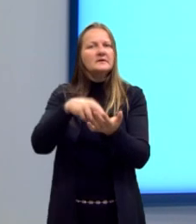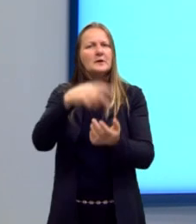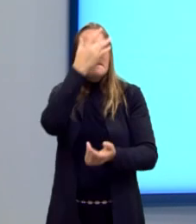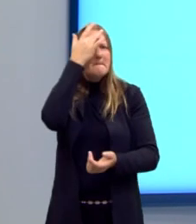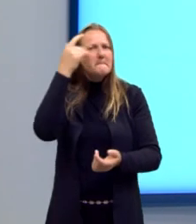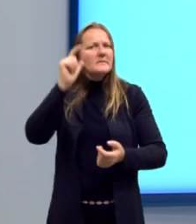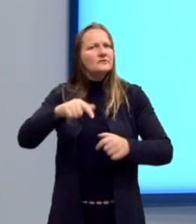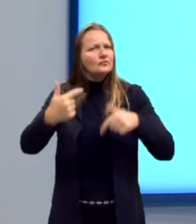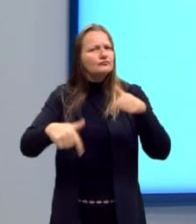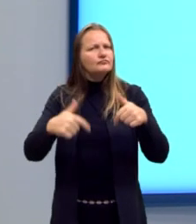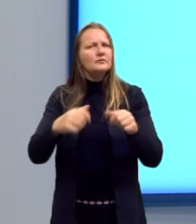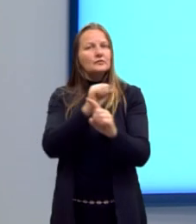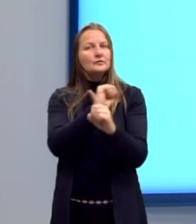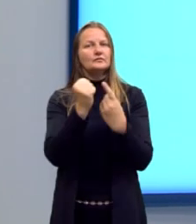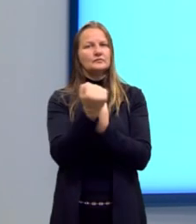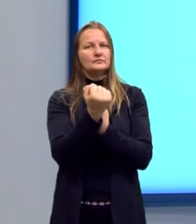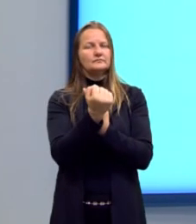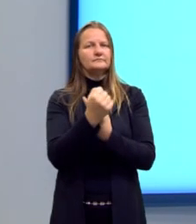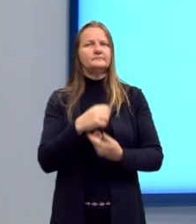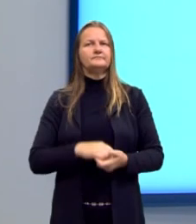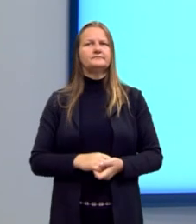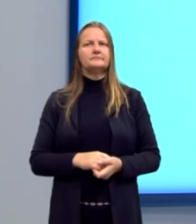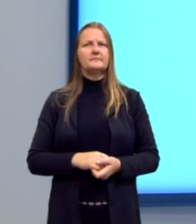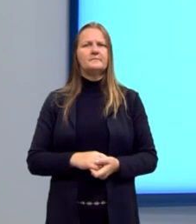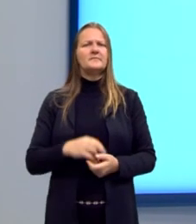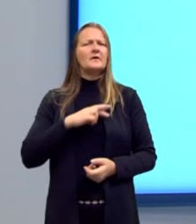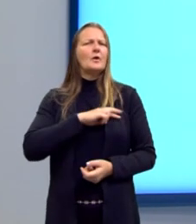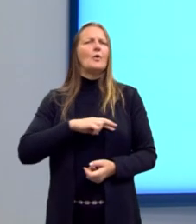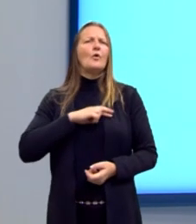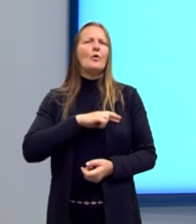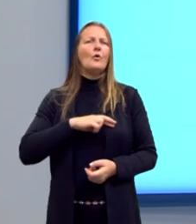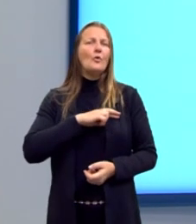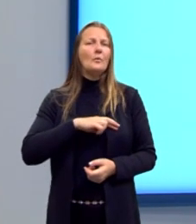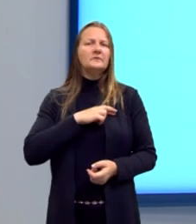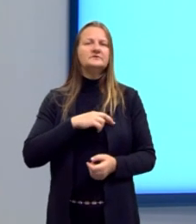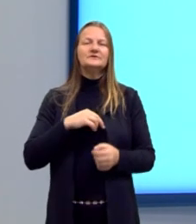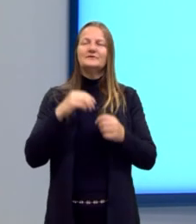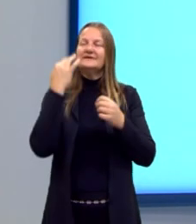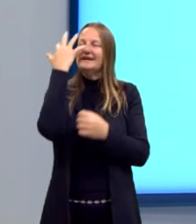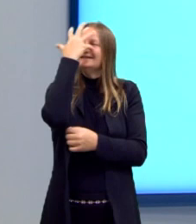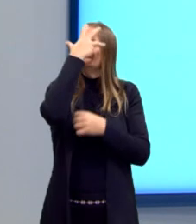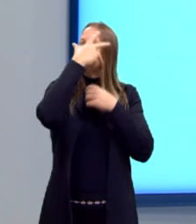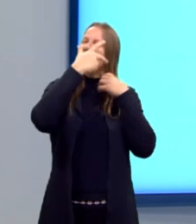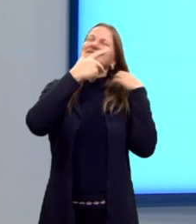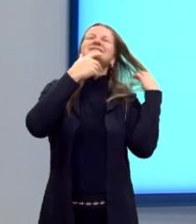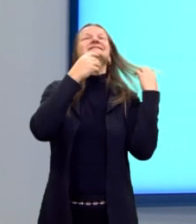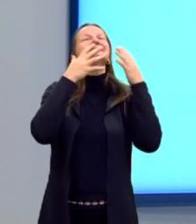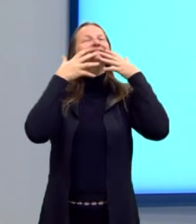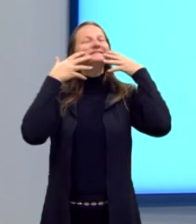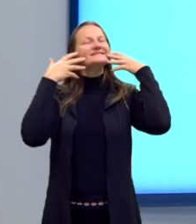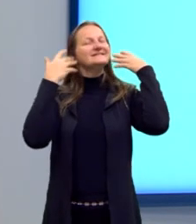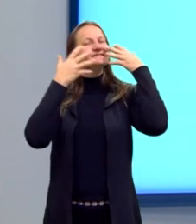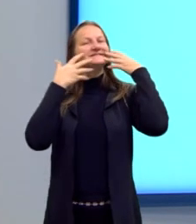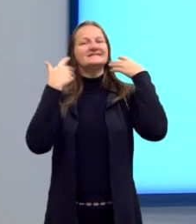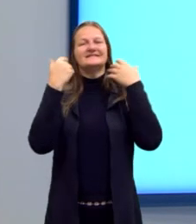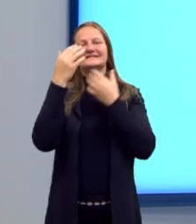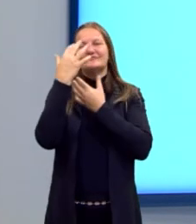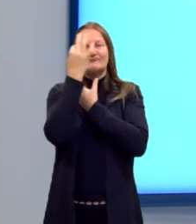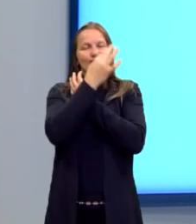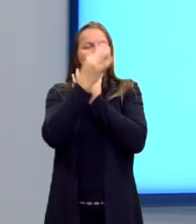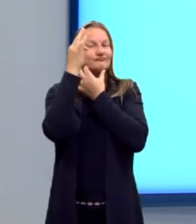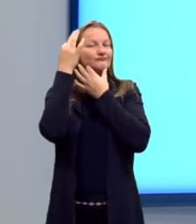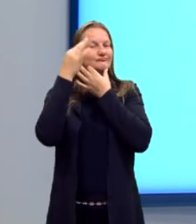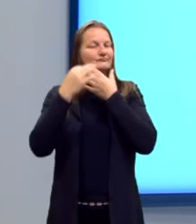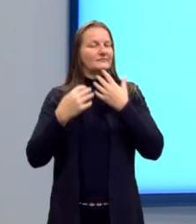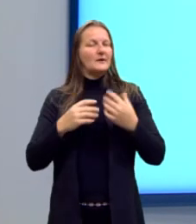pessoas que vivem nessa sociedade. Lembra que lá no romantismo as pessoas eram todas lindas? Todas delicadas? Elas